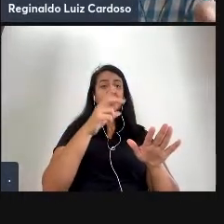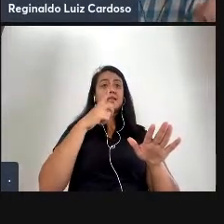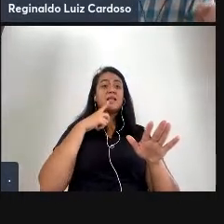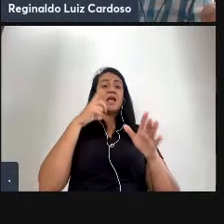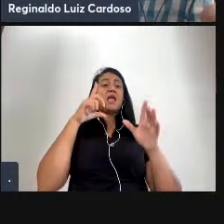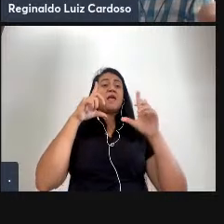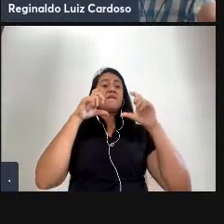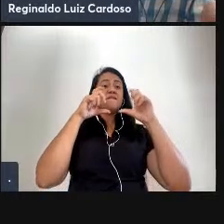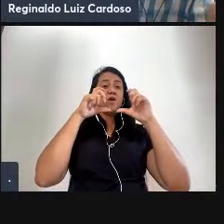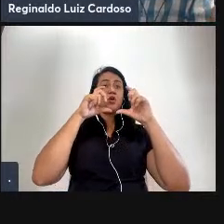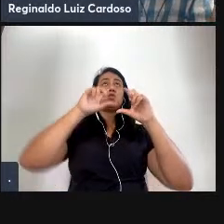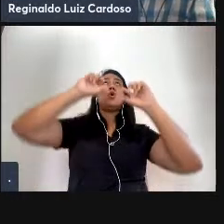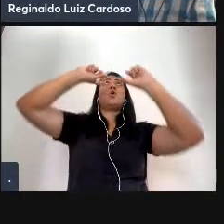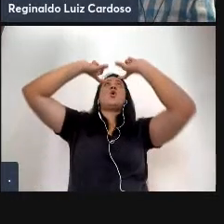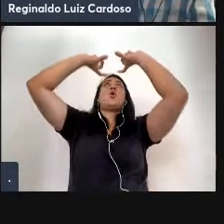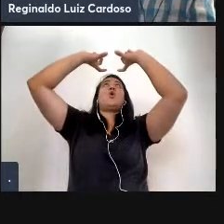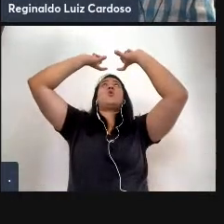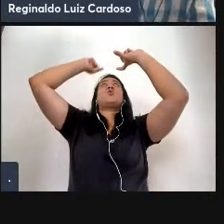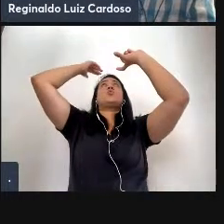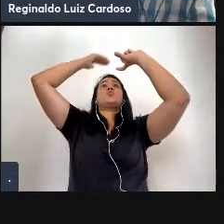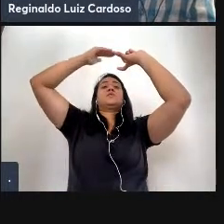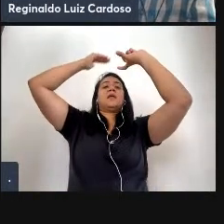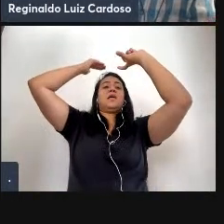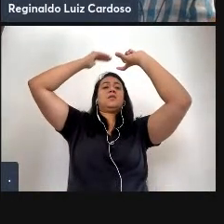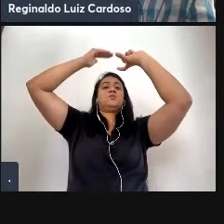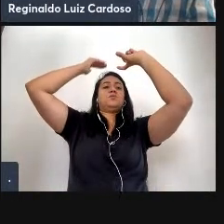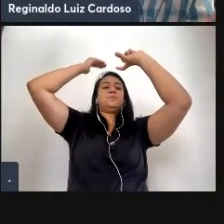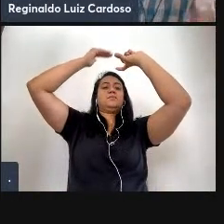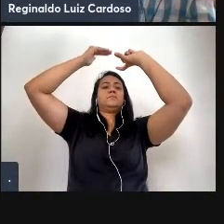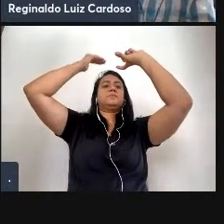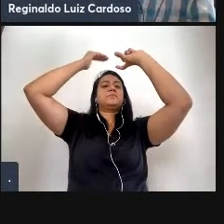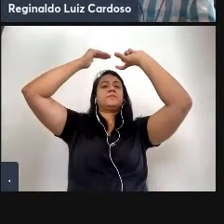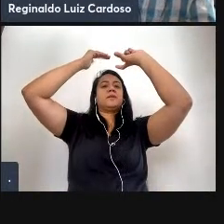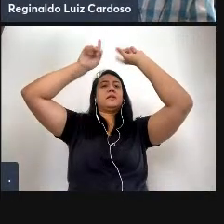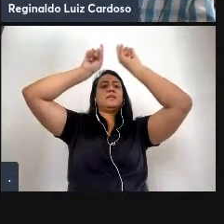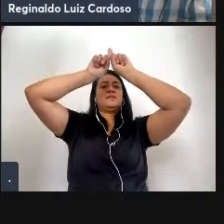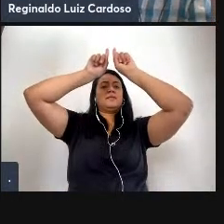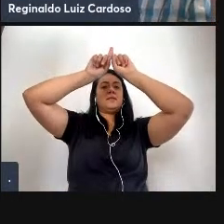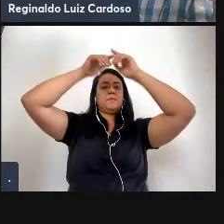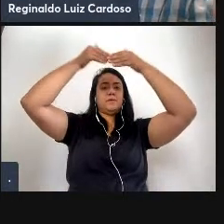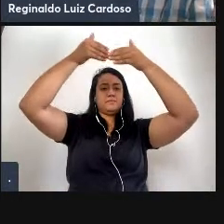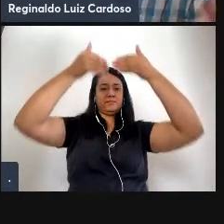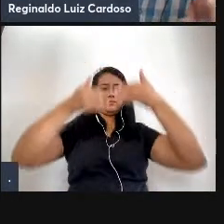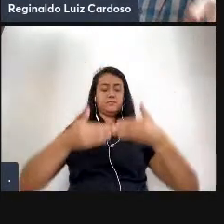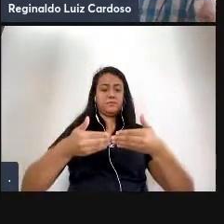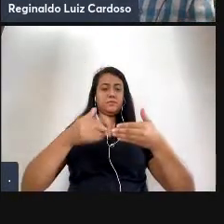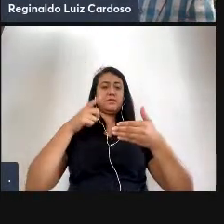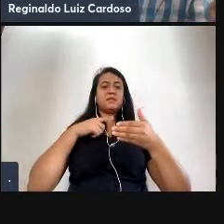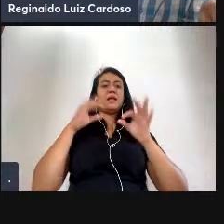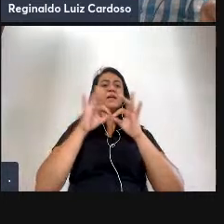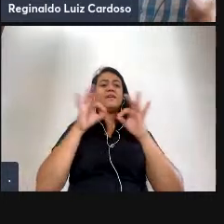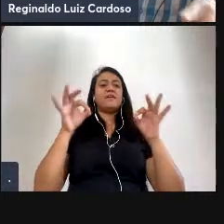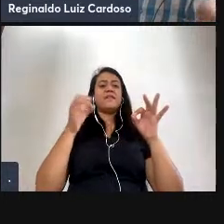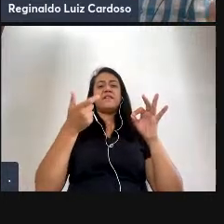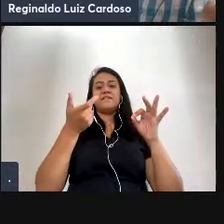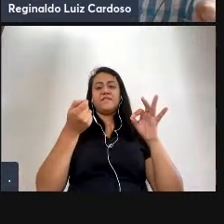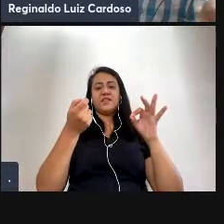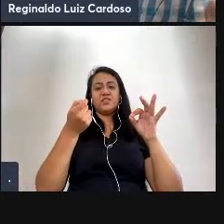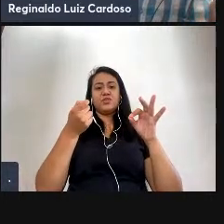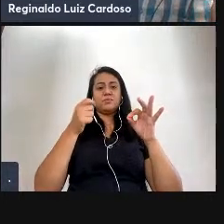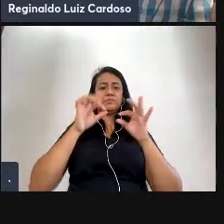as fotos são de vários tamanhos elas variam de 20 por 30 até 3 por 4 e nessa parte aí